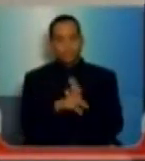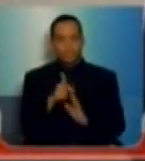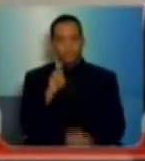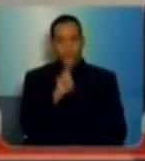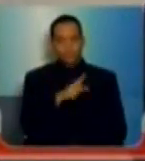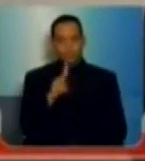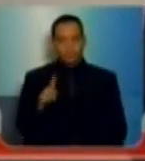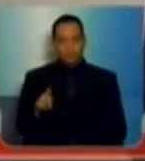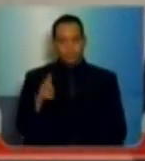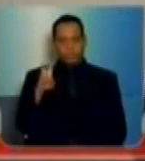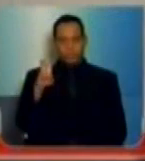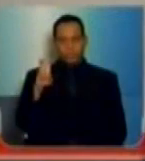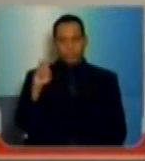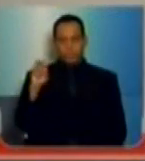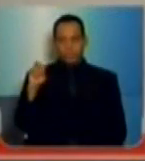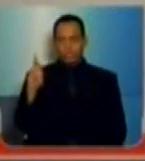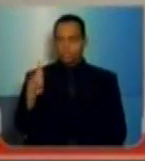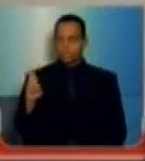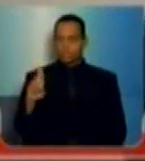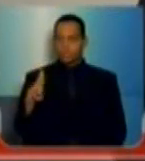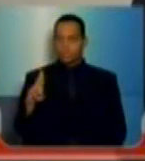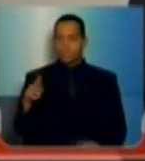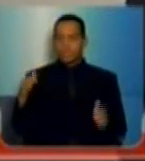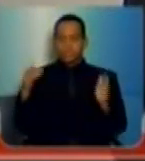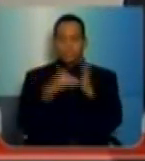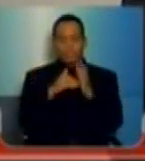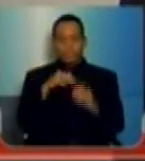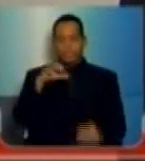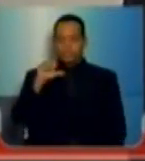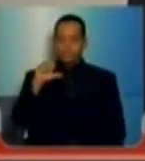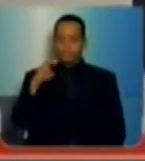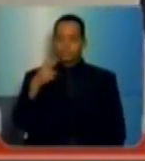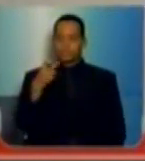devolvem de R$ a R$ 960,